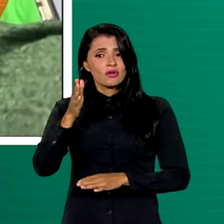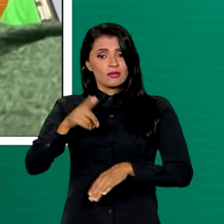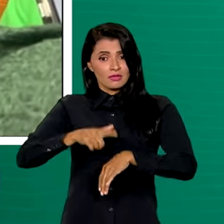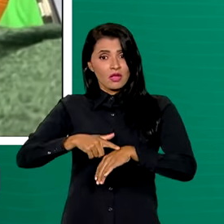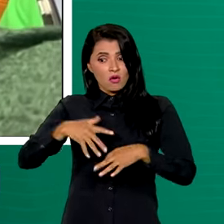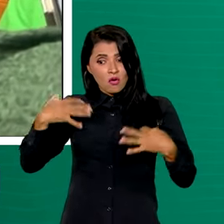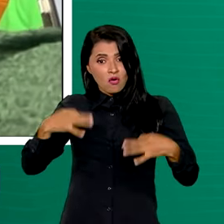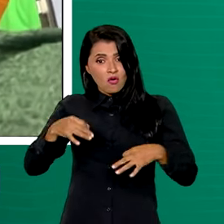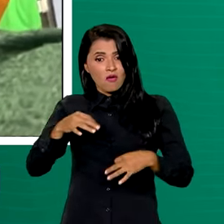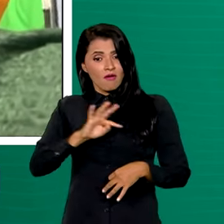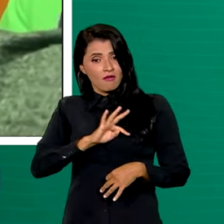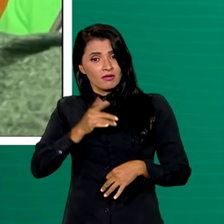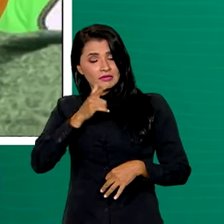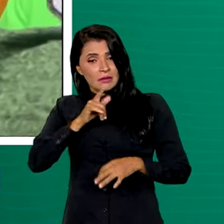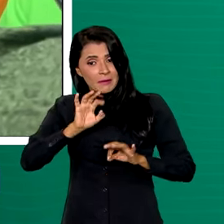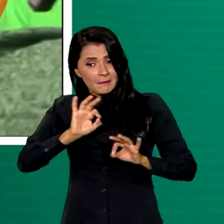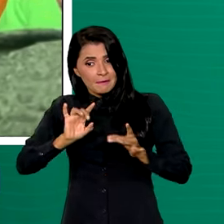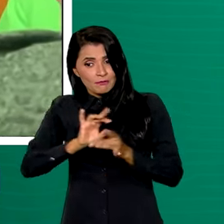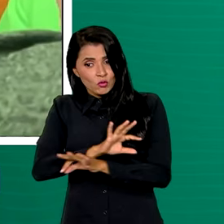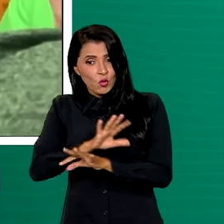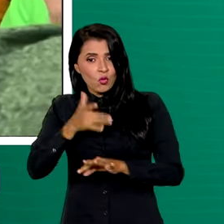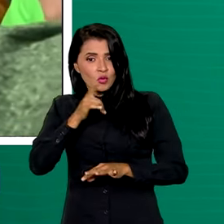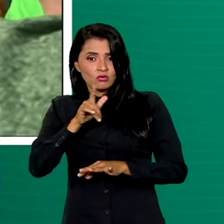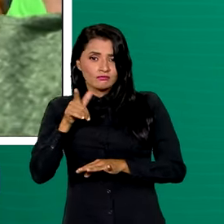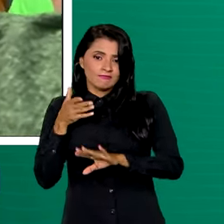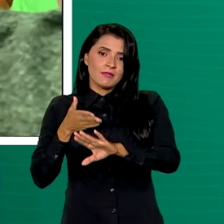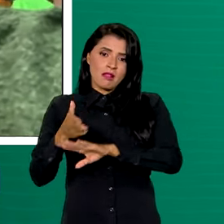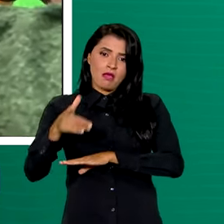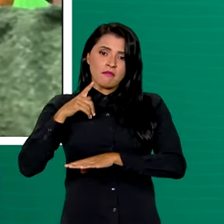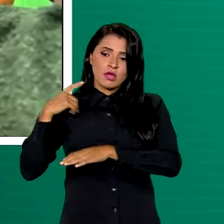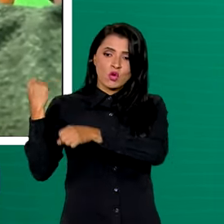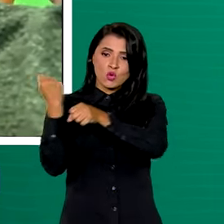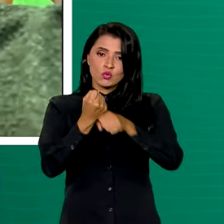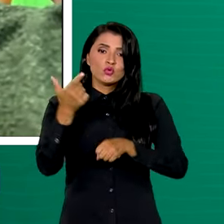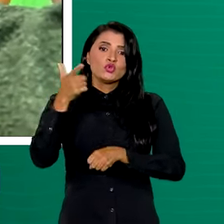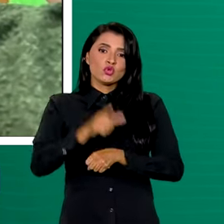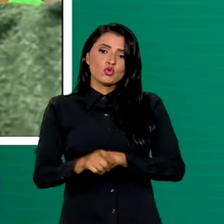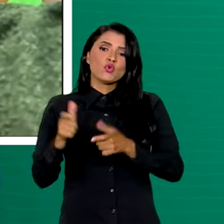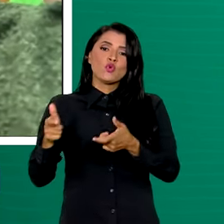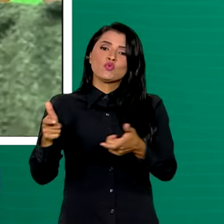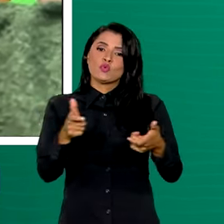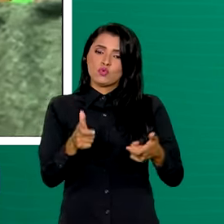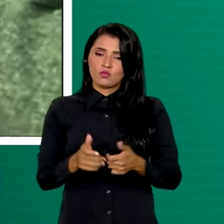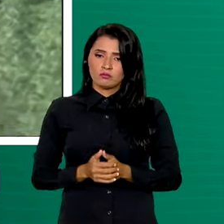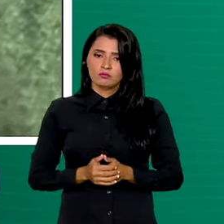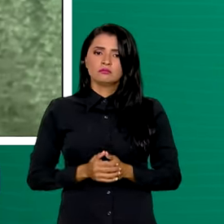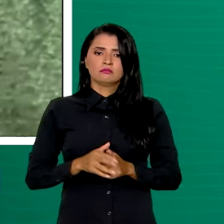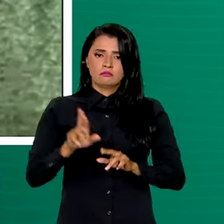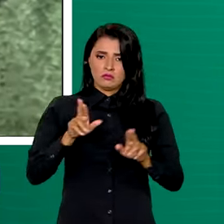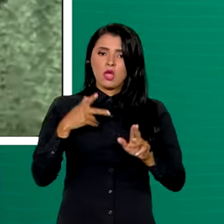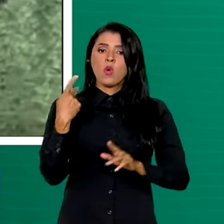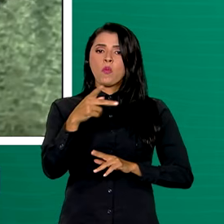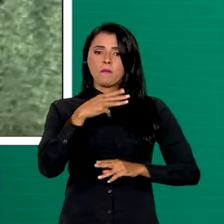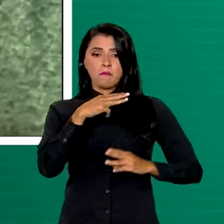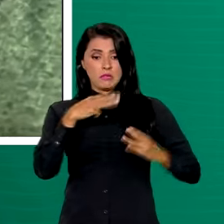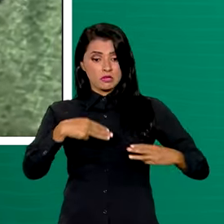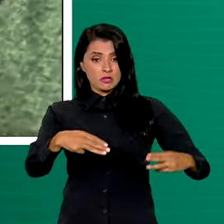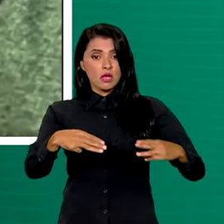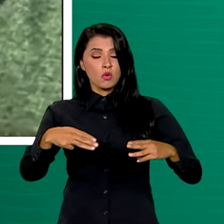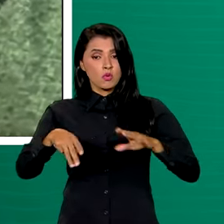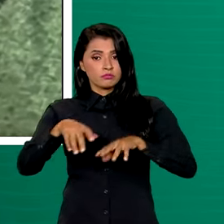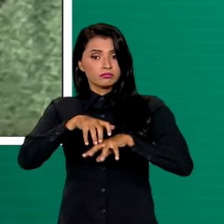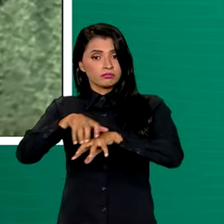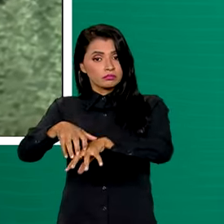as condições técnicas permitirem fazer a reconstrução desses pontos de interdição. A previsão do Ministério do Transporte é que isso pode